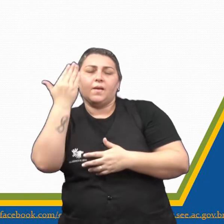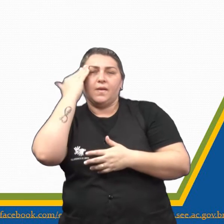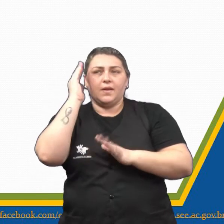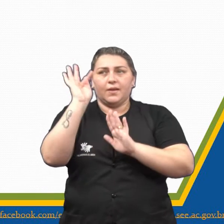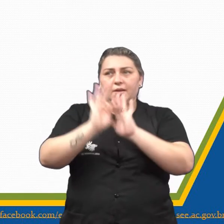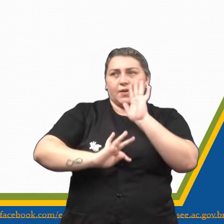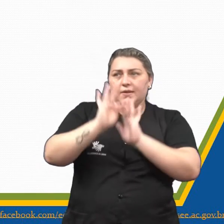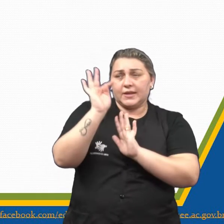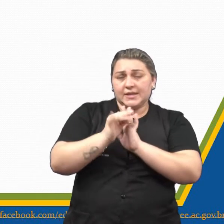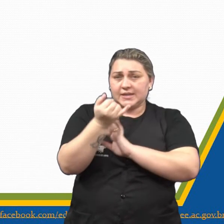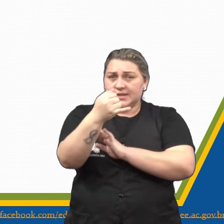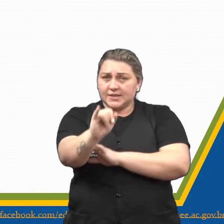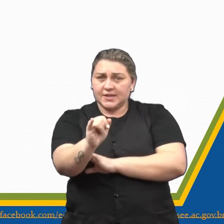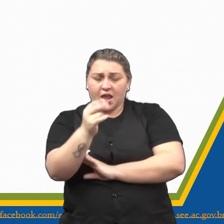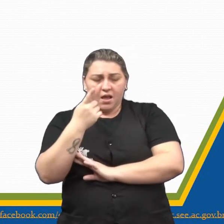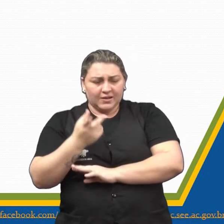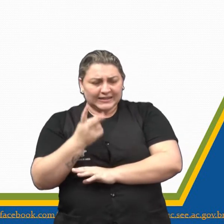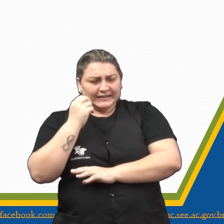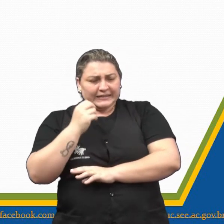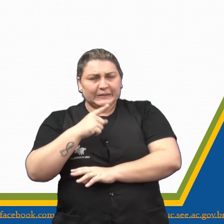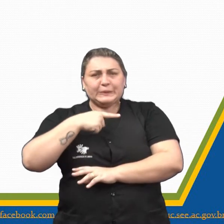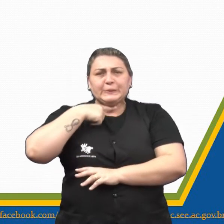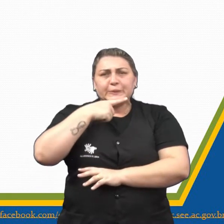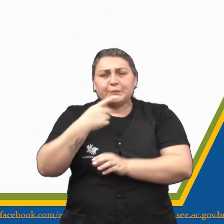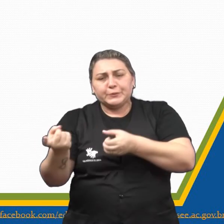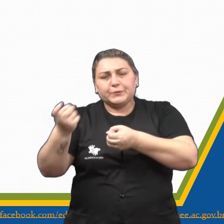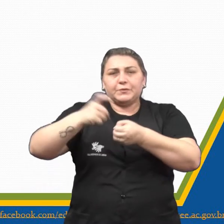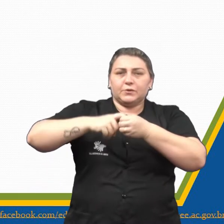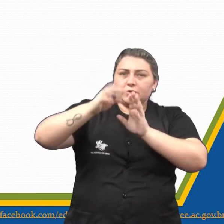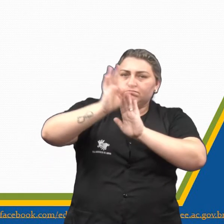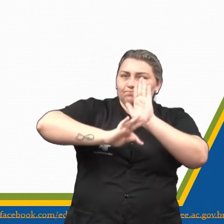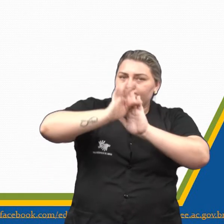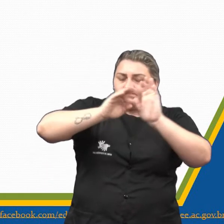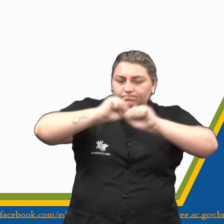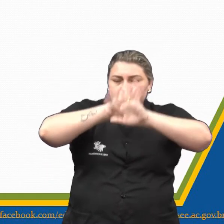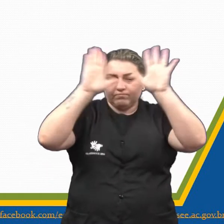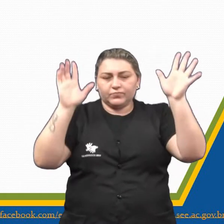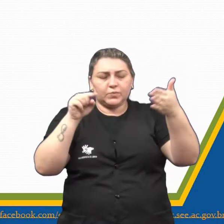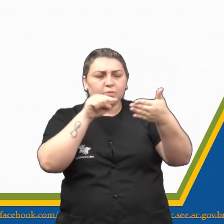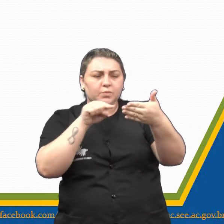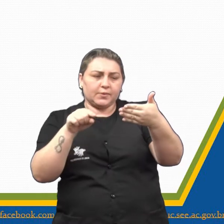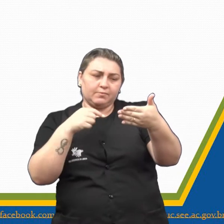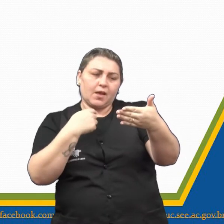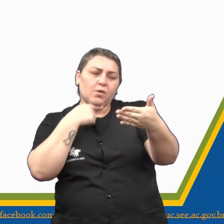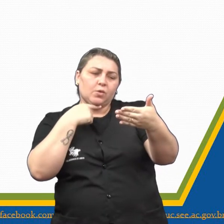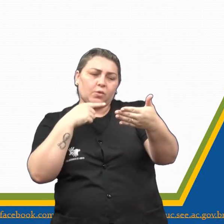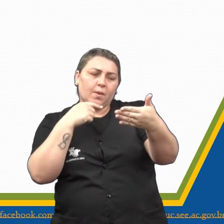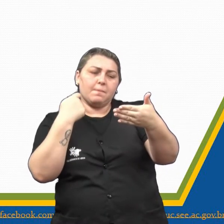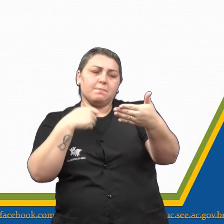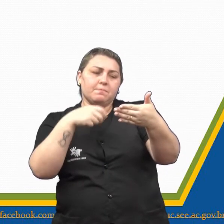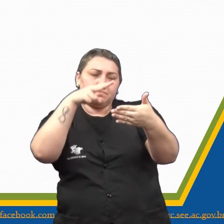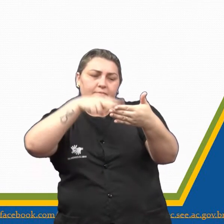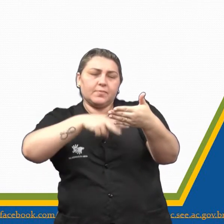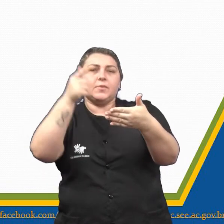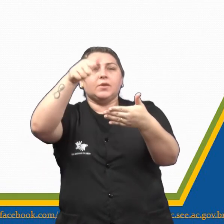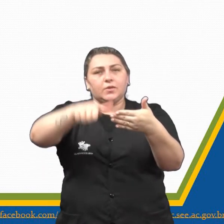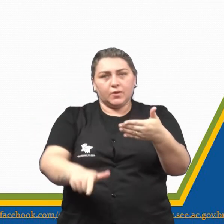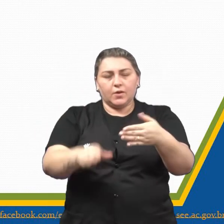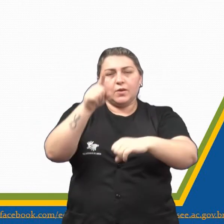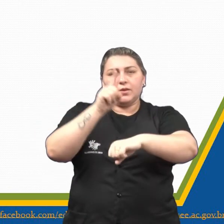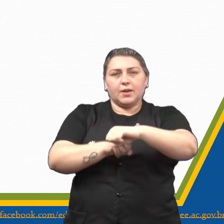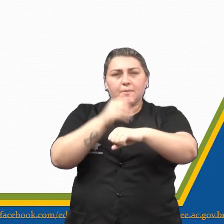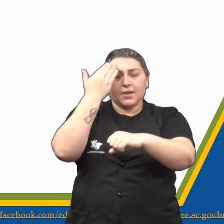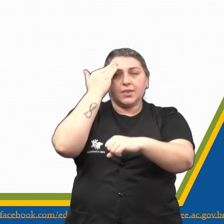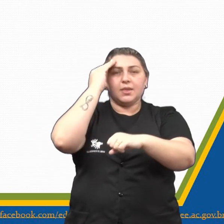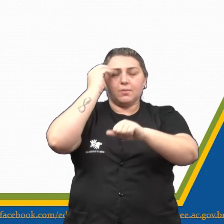o texto. Se notar que está confuso, retorne o texto e esclareça os pontos que precisam de foco. Com o tempo, sua